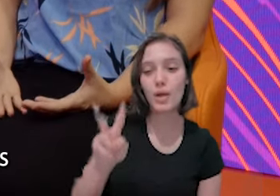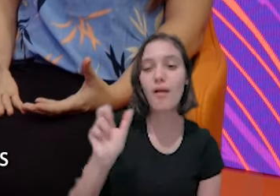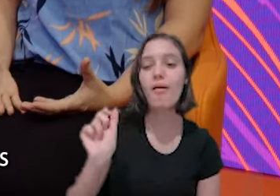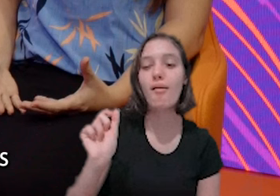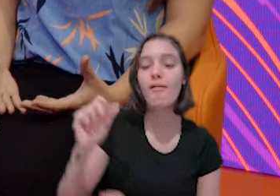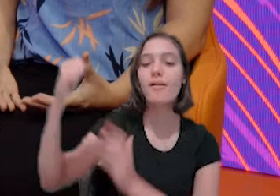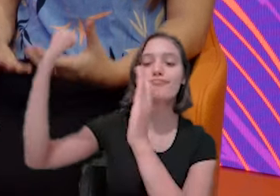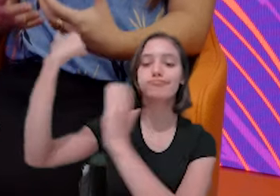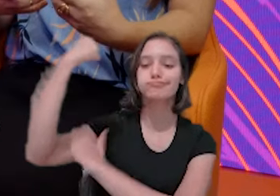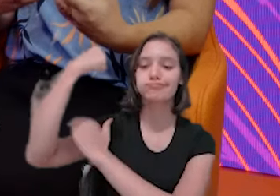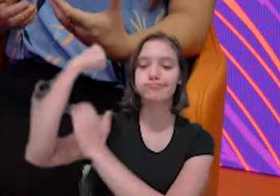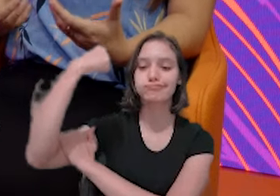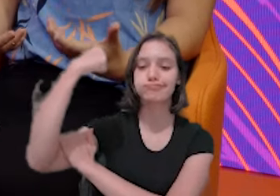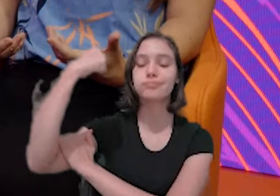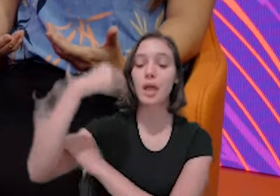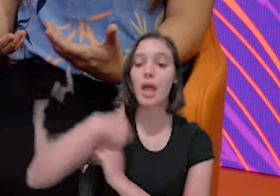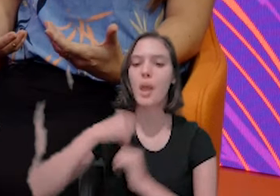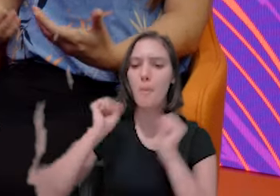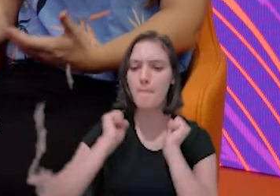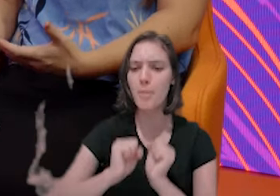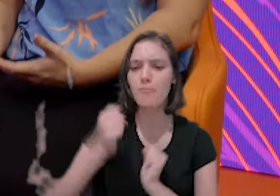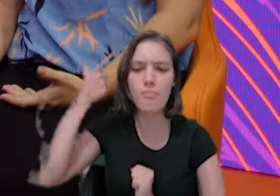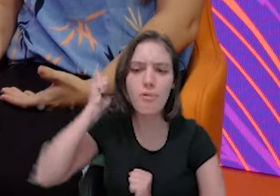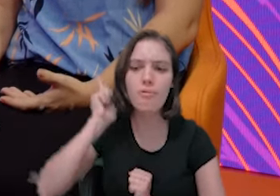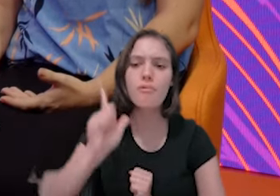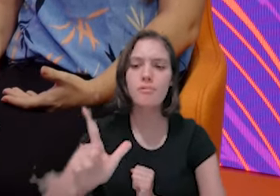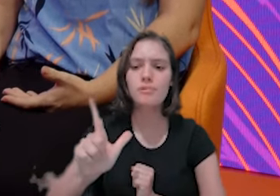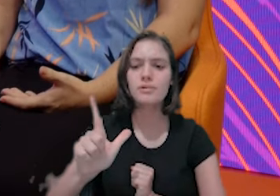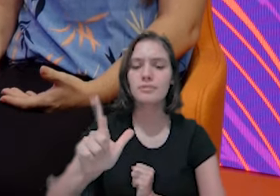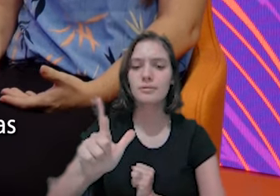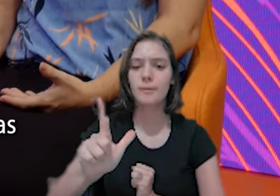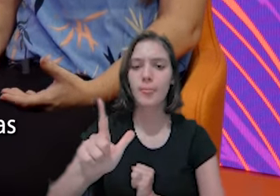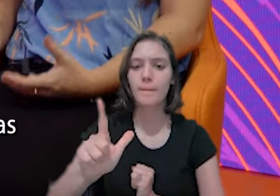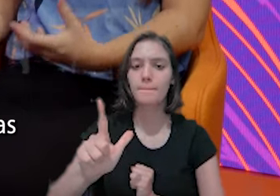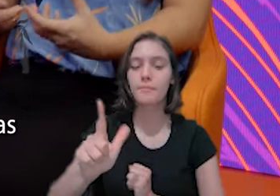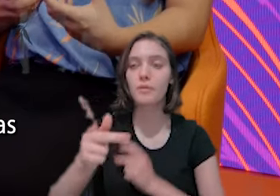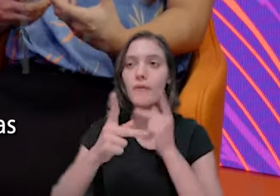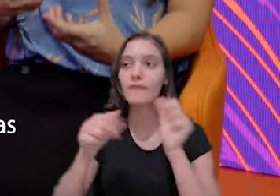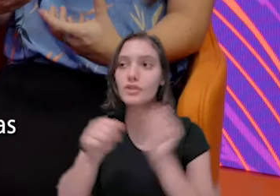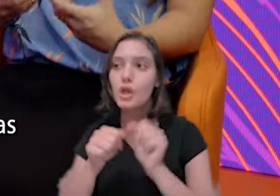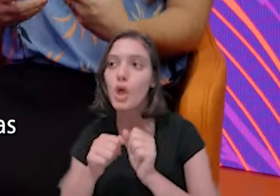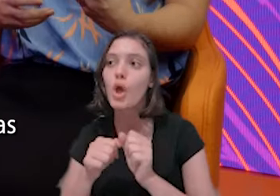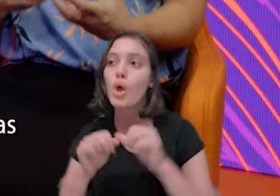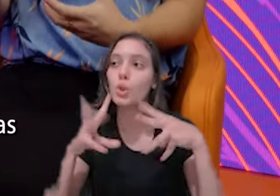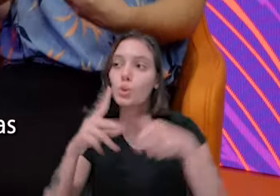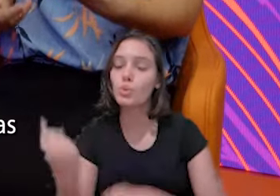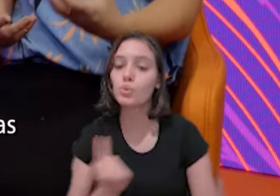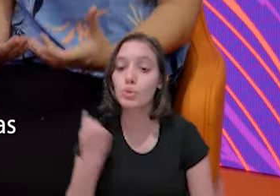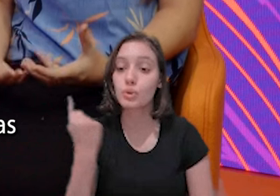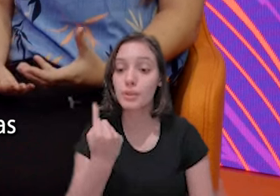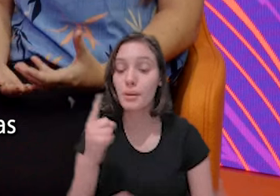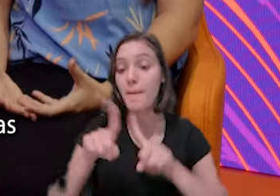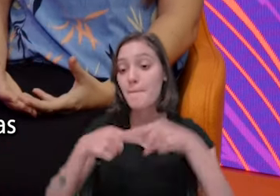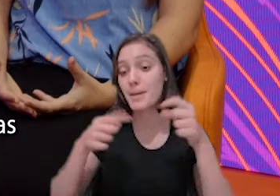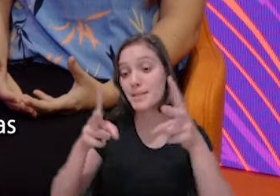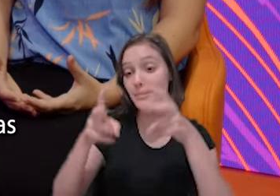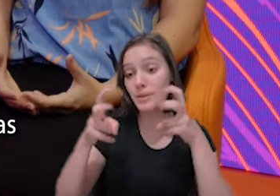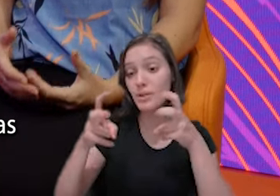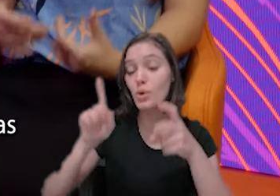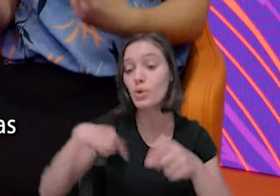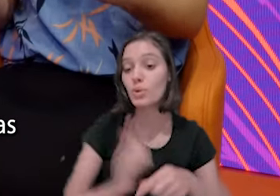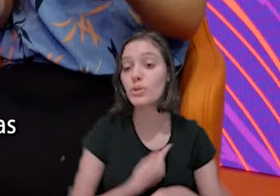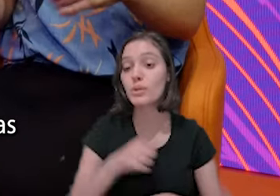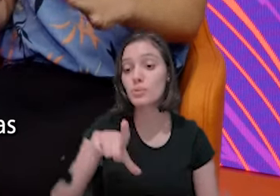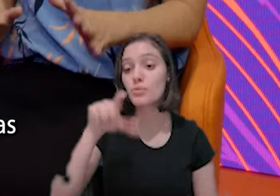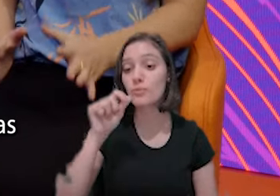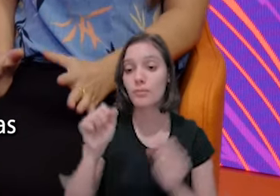conta de tudo, mas é perceber o que a gente está decidindo fazer. E aí, você acaba buscando algumas escolhas que,